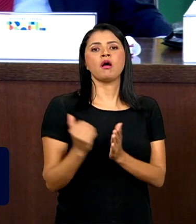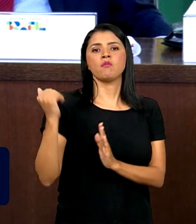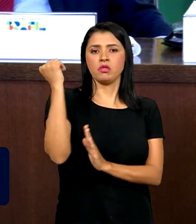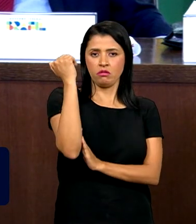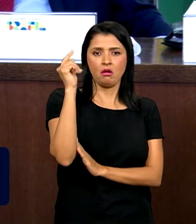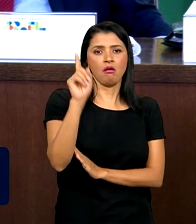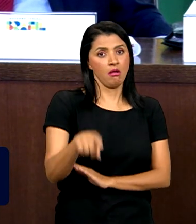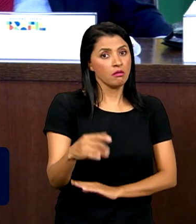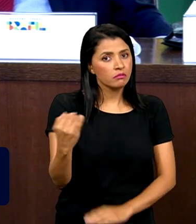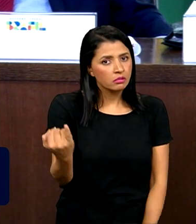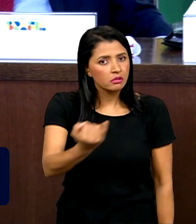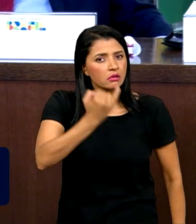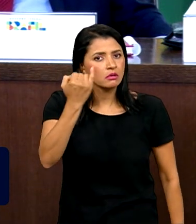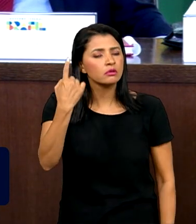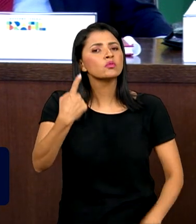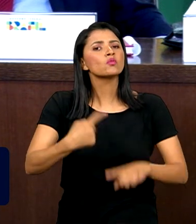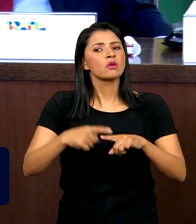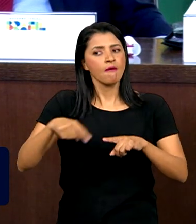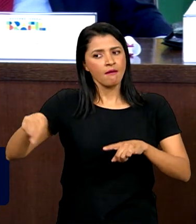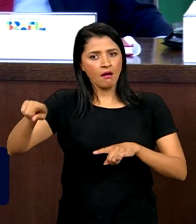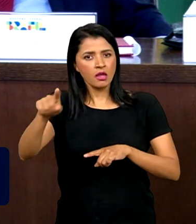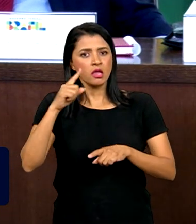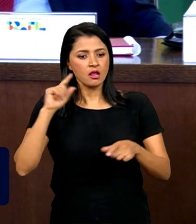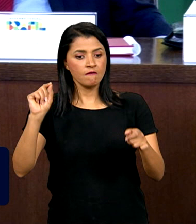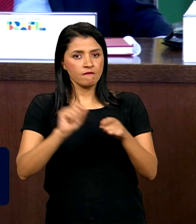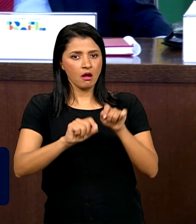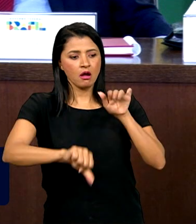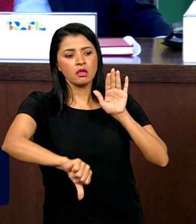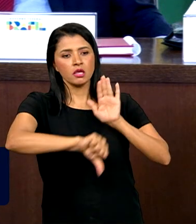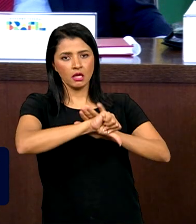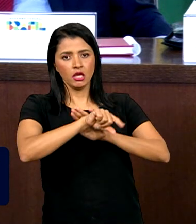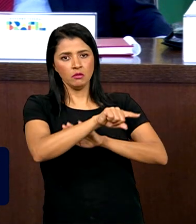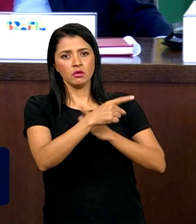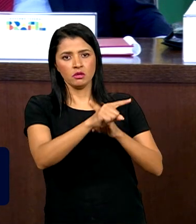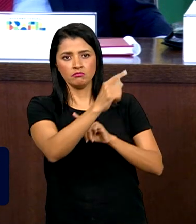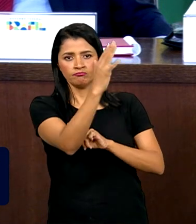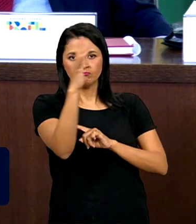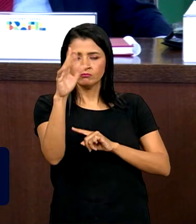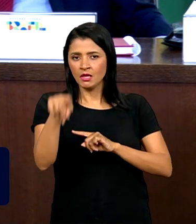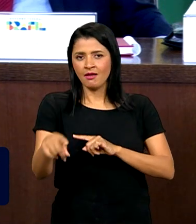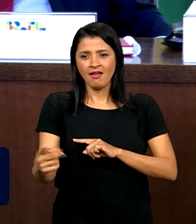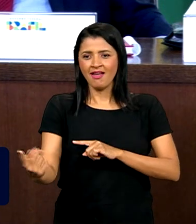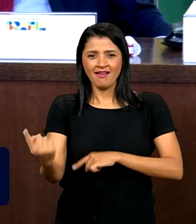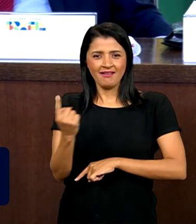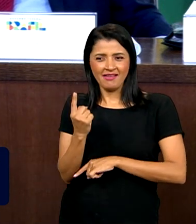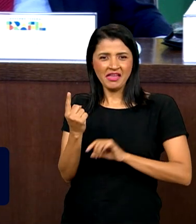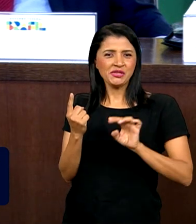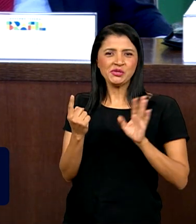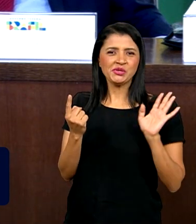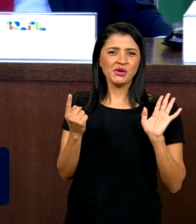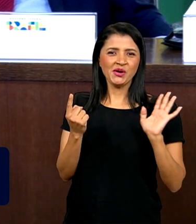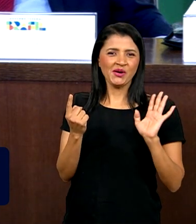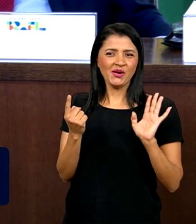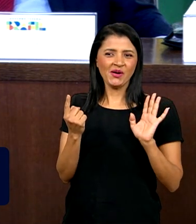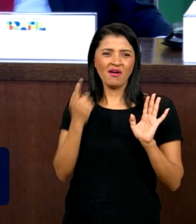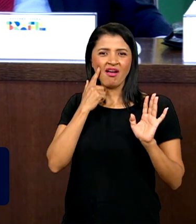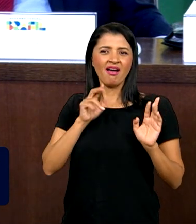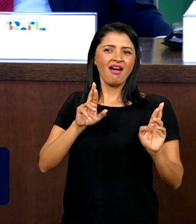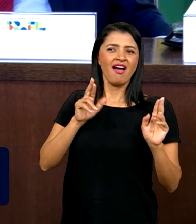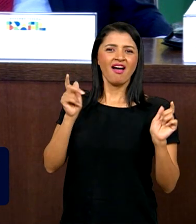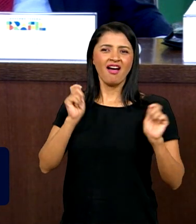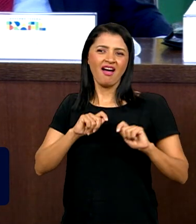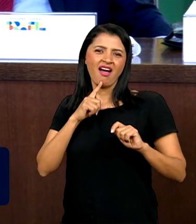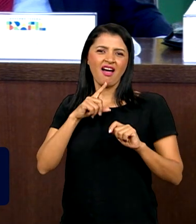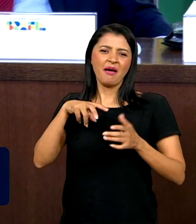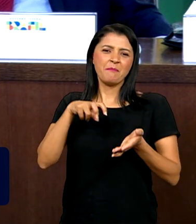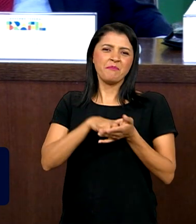é fundamental para que aqueles que cometem os crimes ambientais não venham na expectativa de que